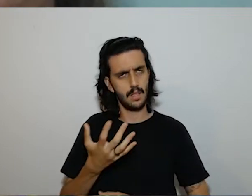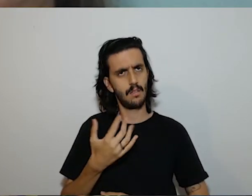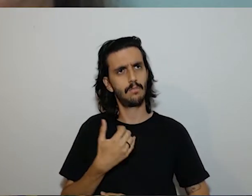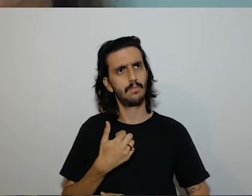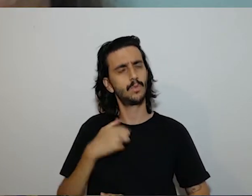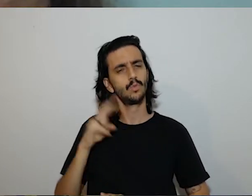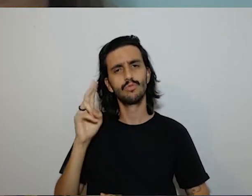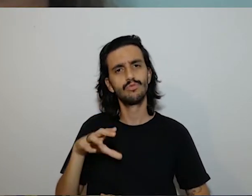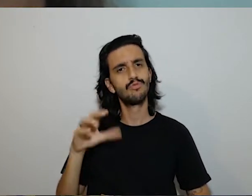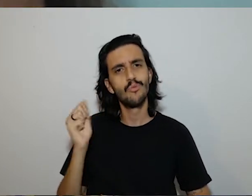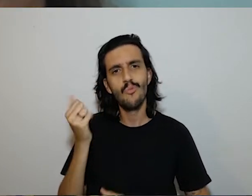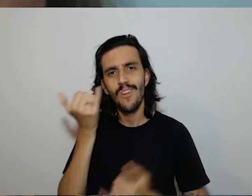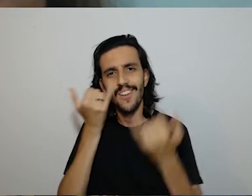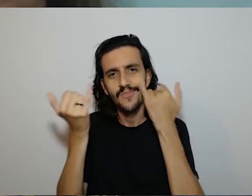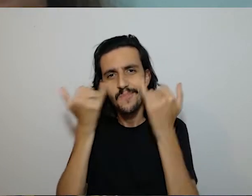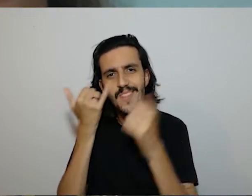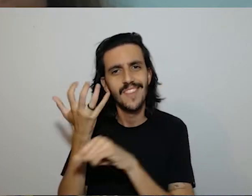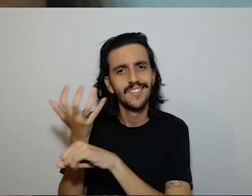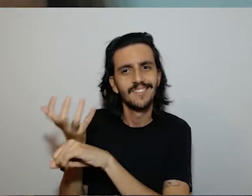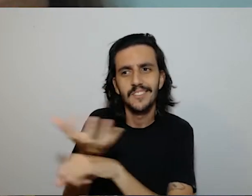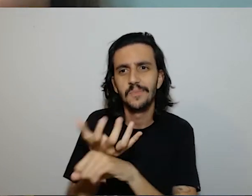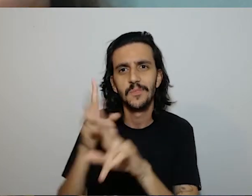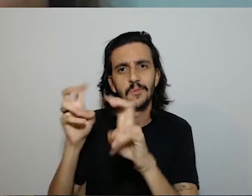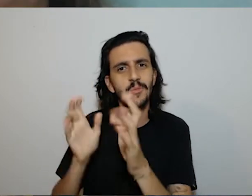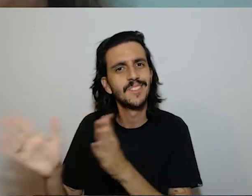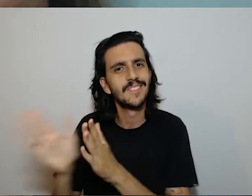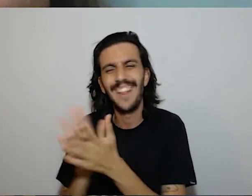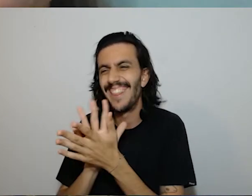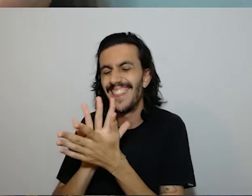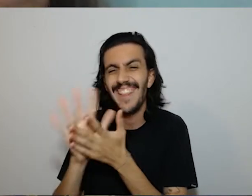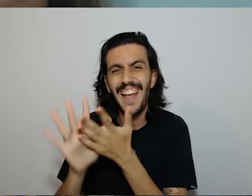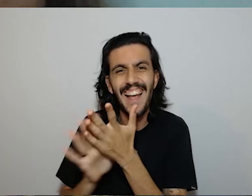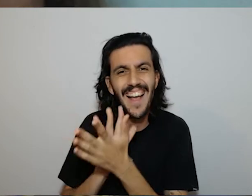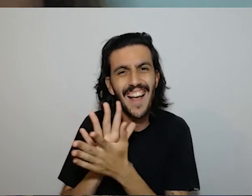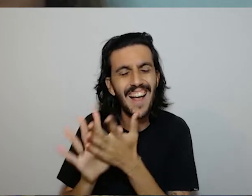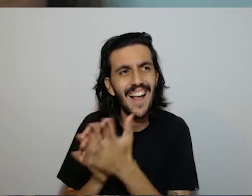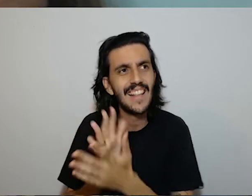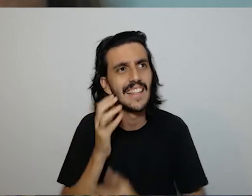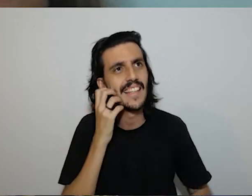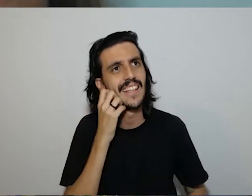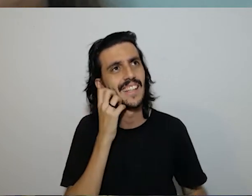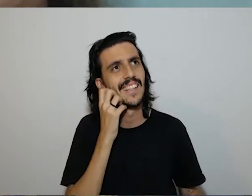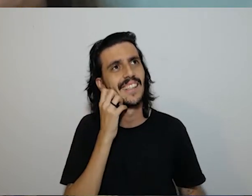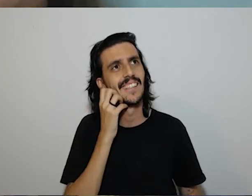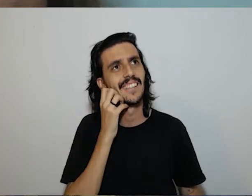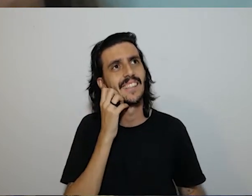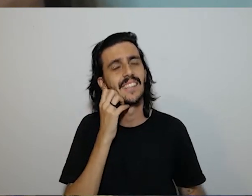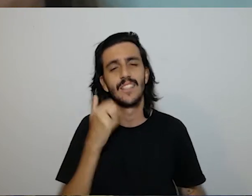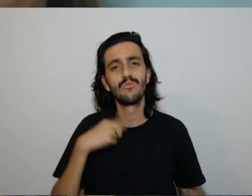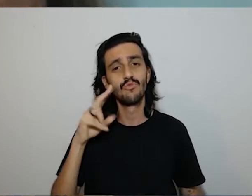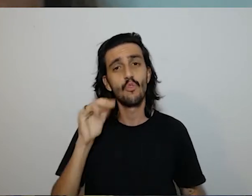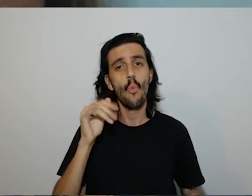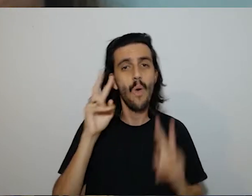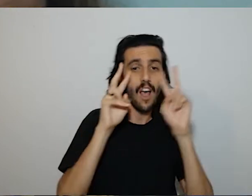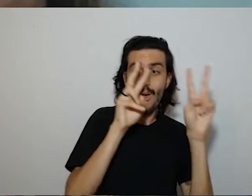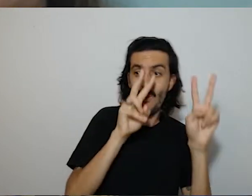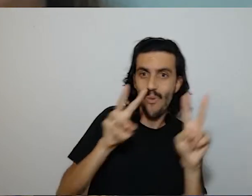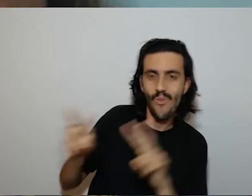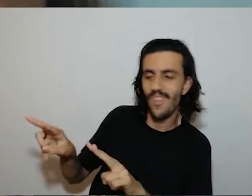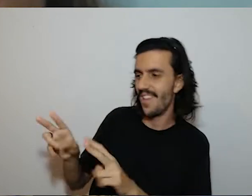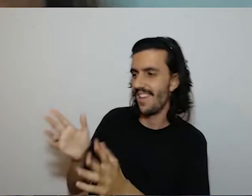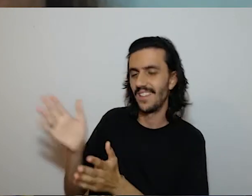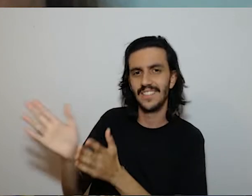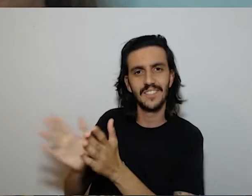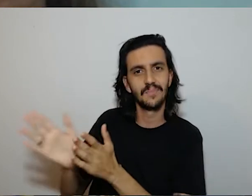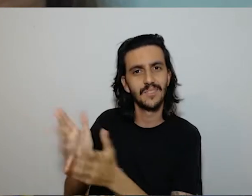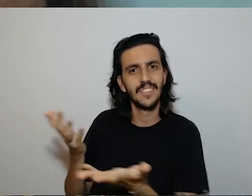né eu nunca tive isso na faculdade eu nunca é vislumbrei